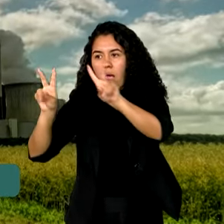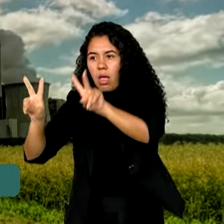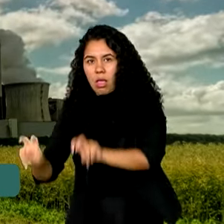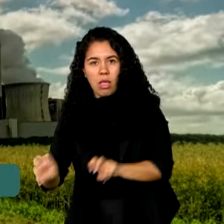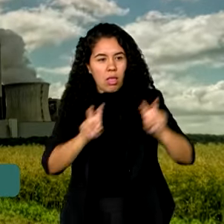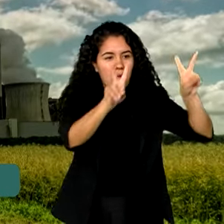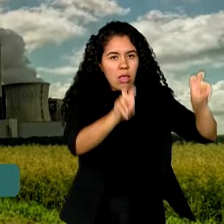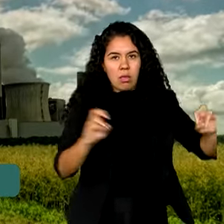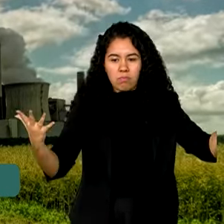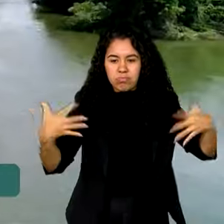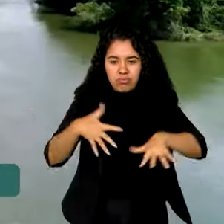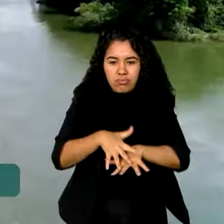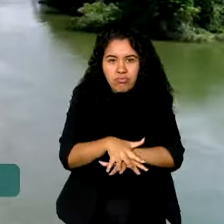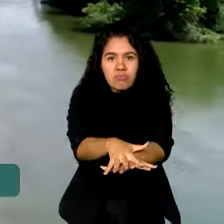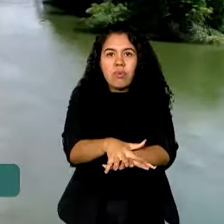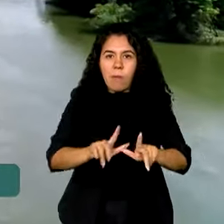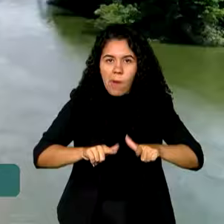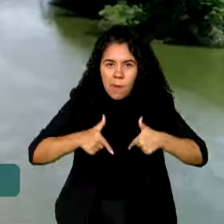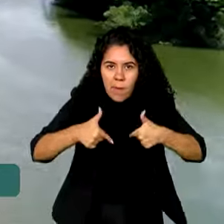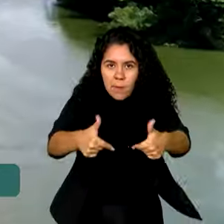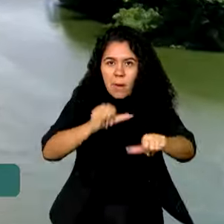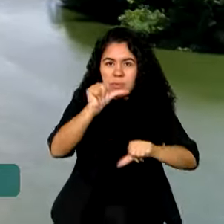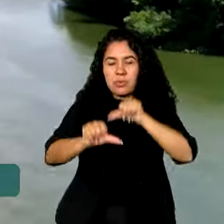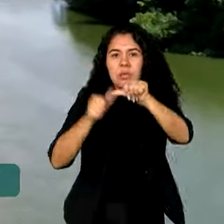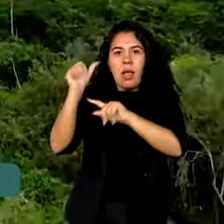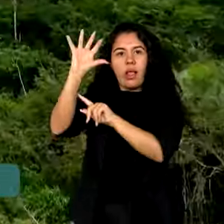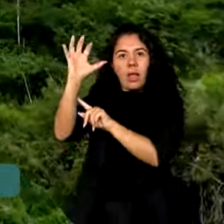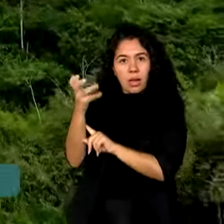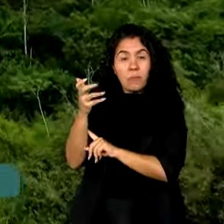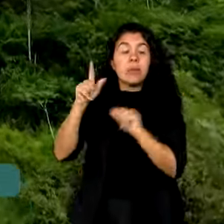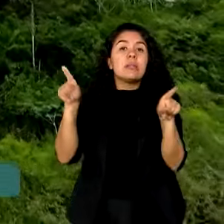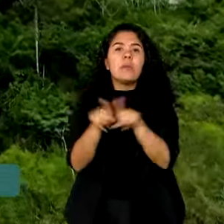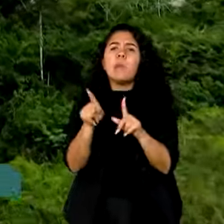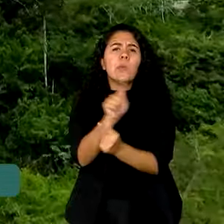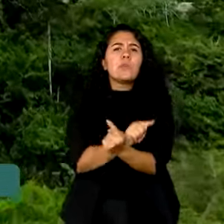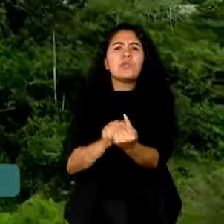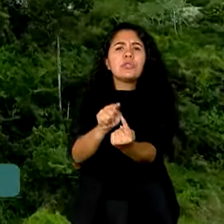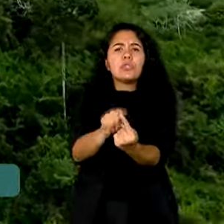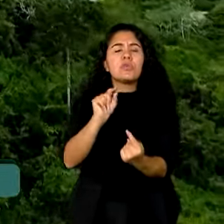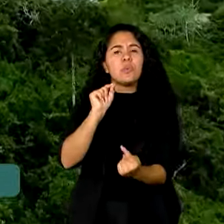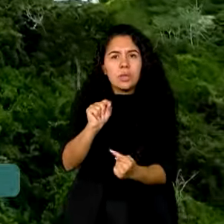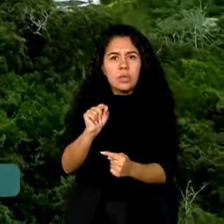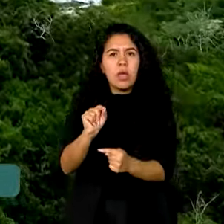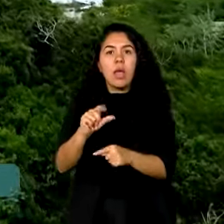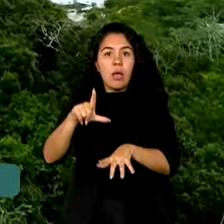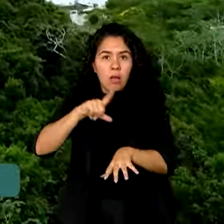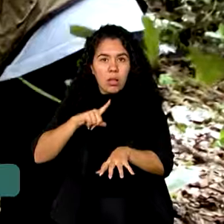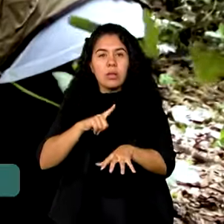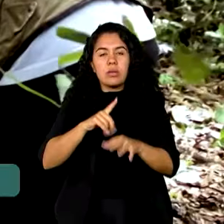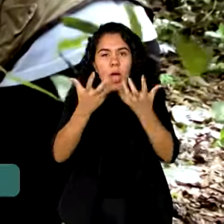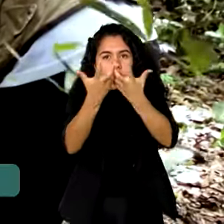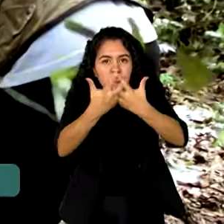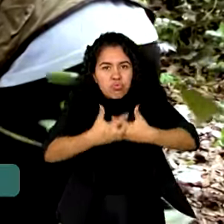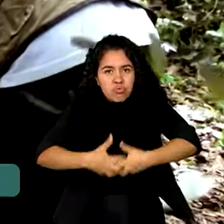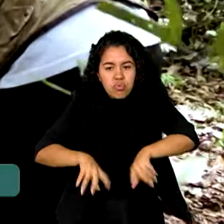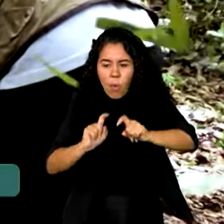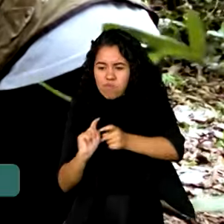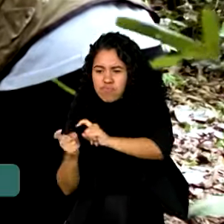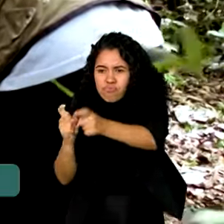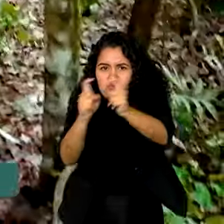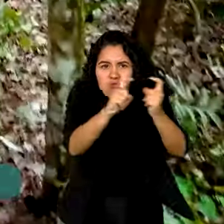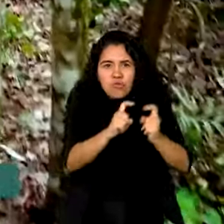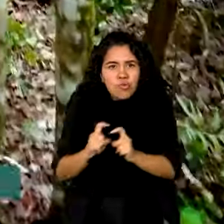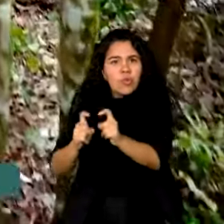da mudança do clima. Ela tem como objetivo também institucionalizar a governança climática federativa